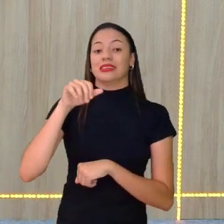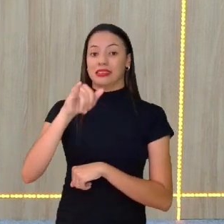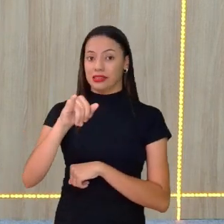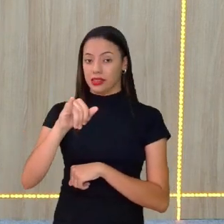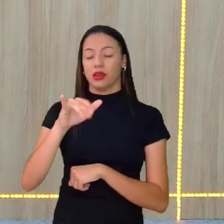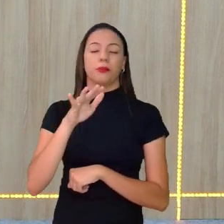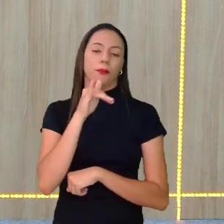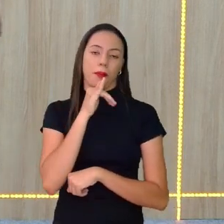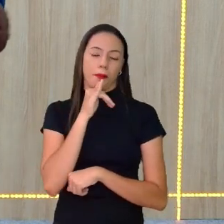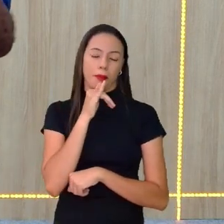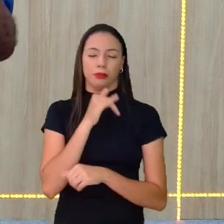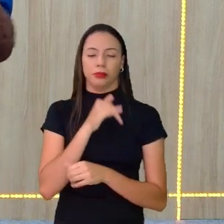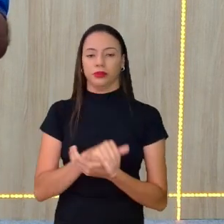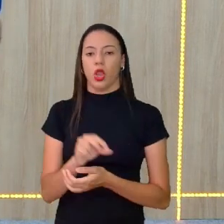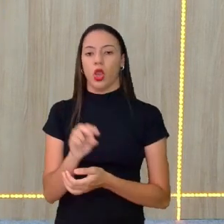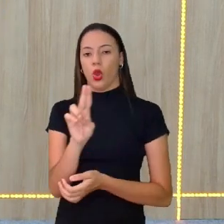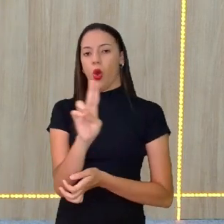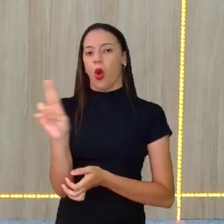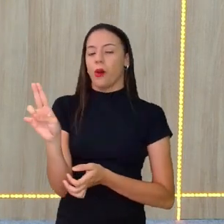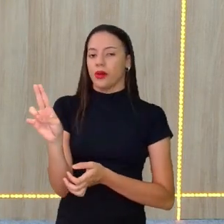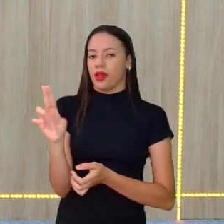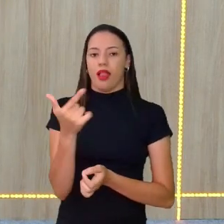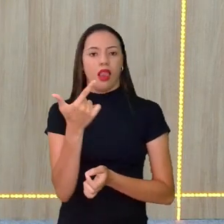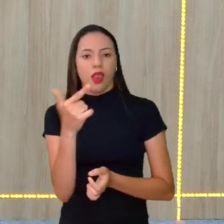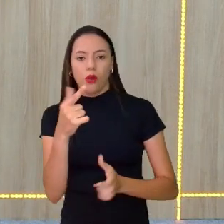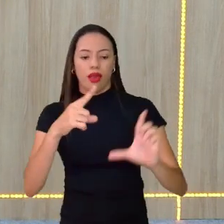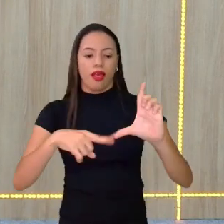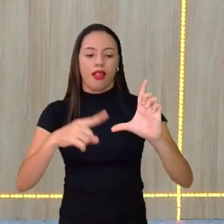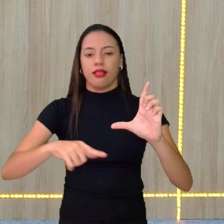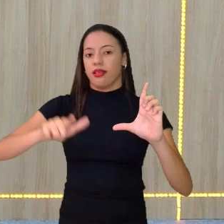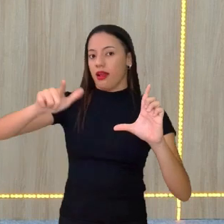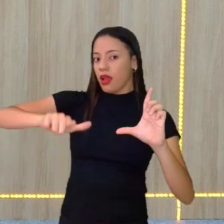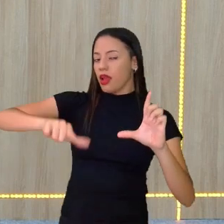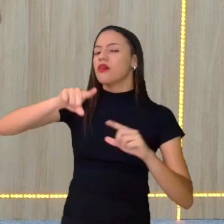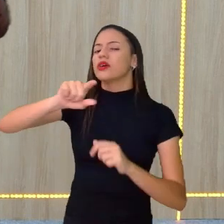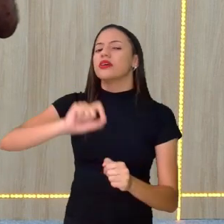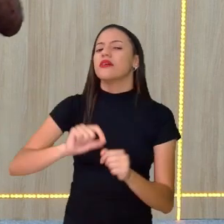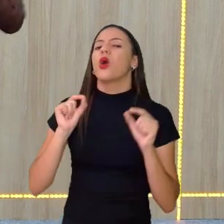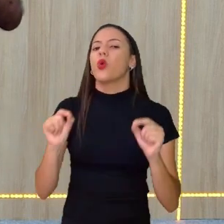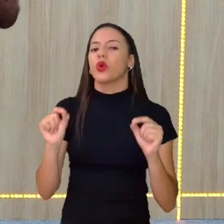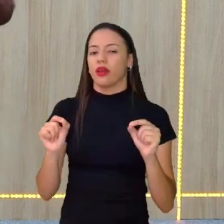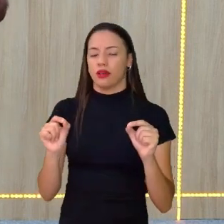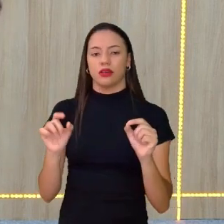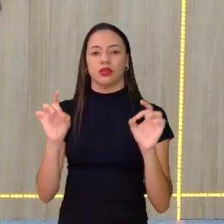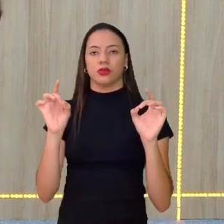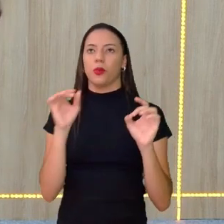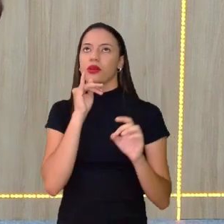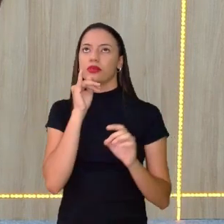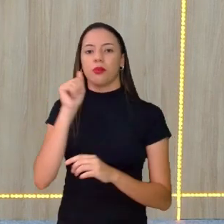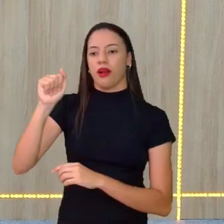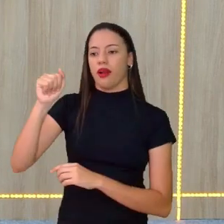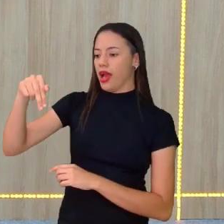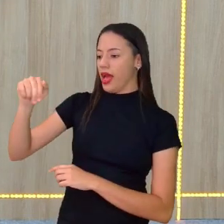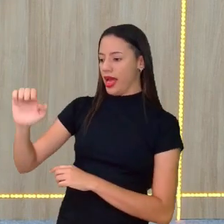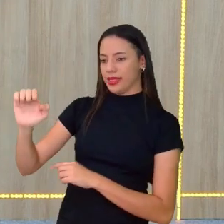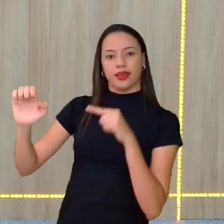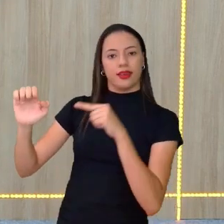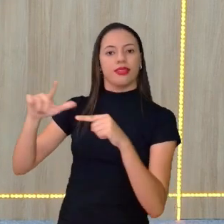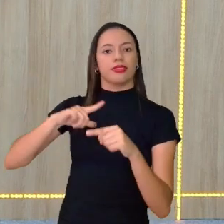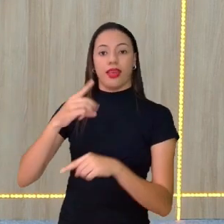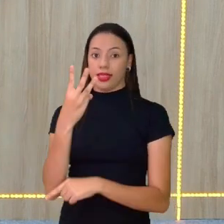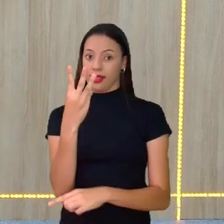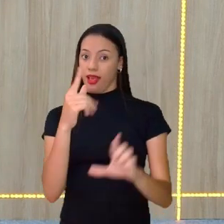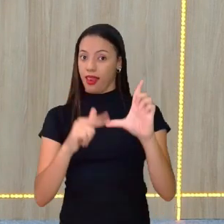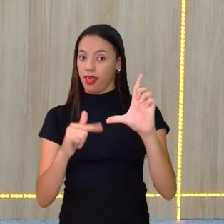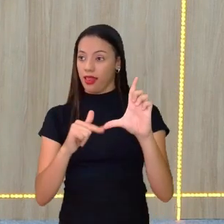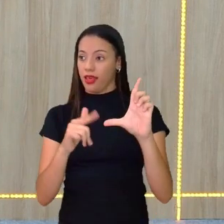ó, um nome que não tem letra repetida, aí você só faz o anagrama. Se tiver ANI, tem 3 letras,